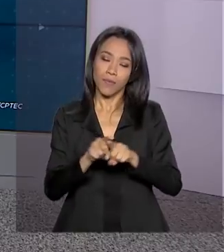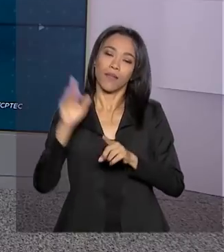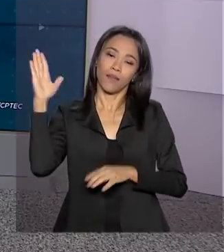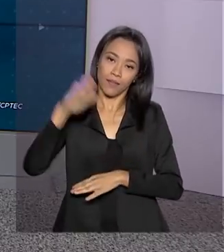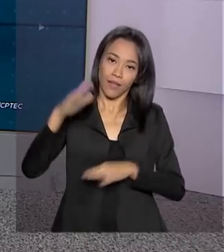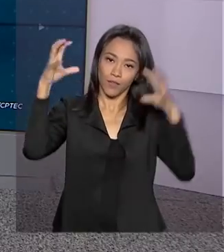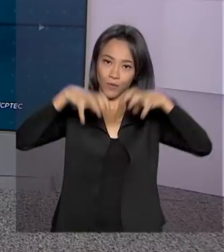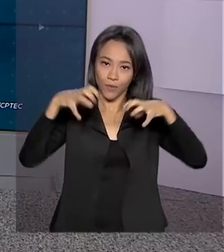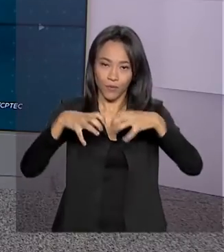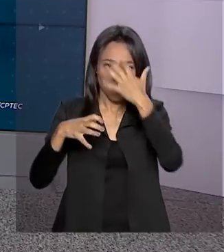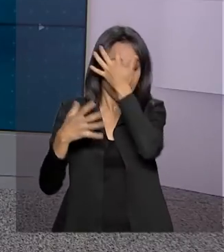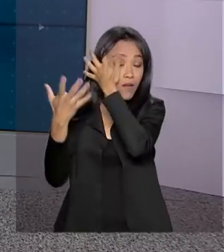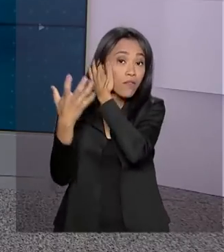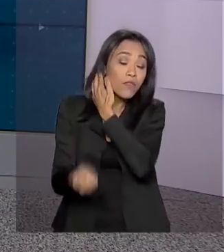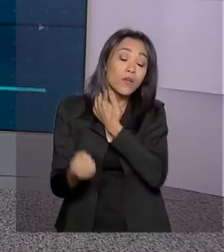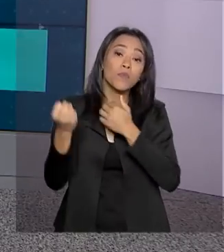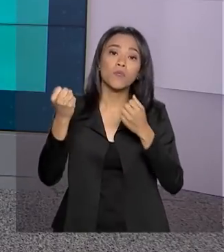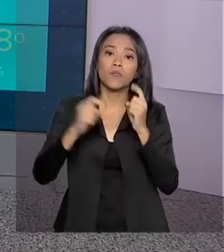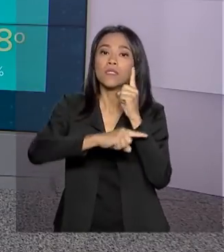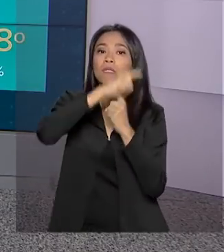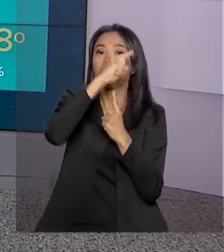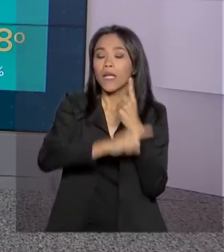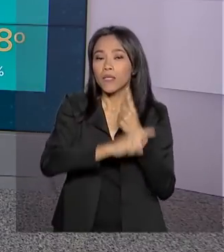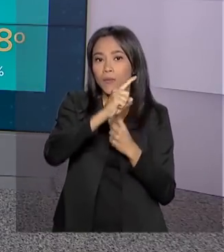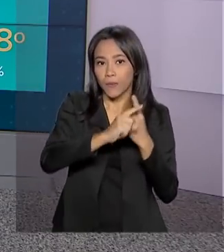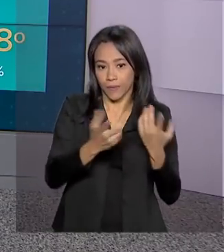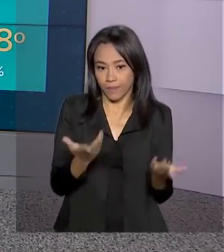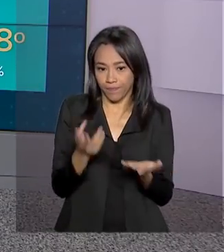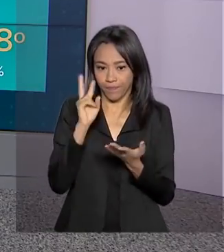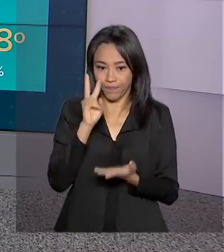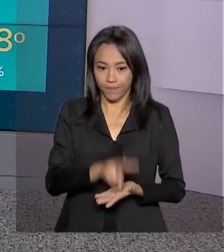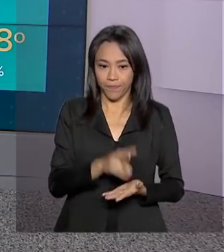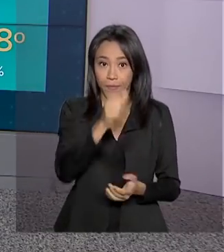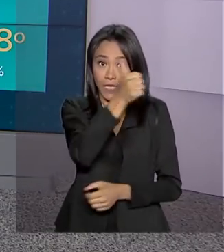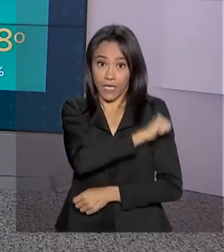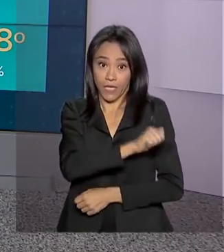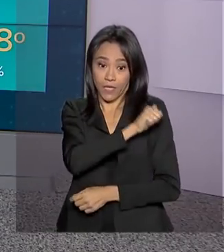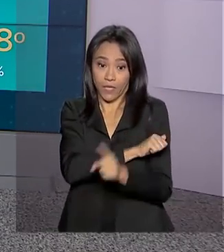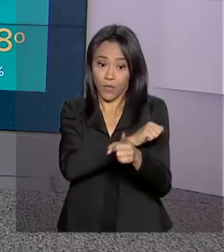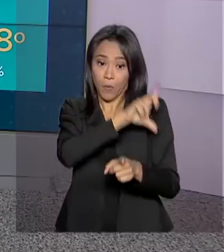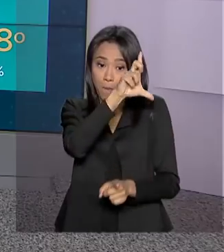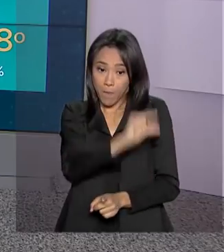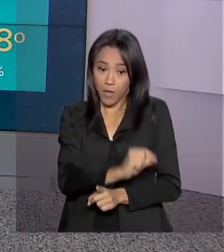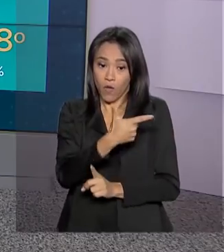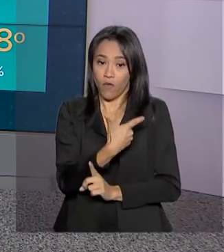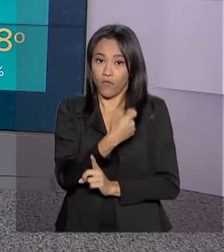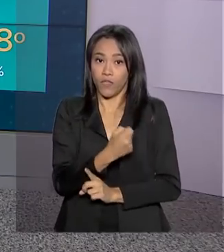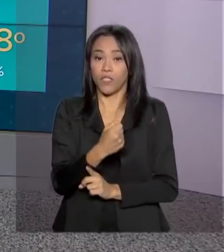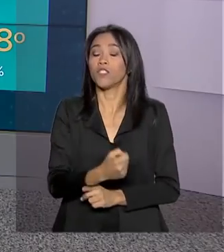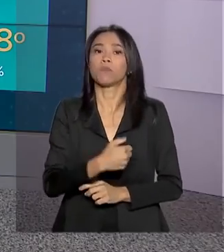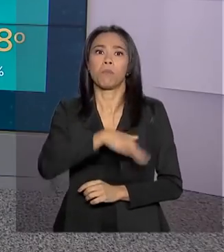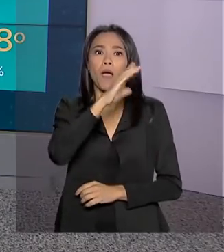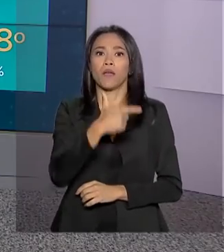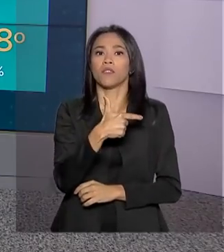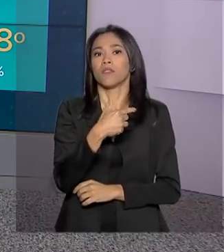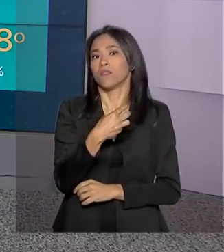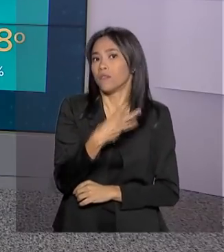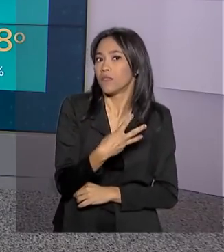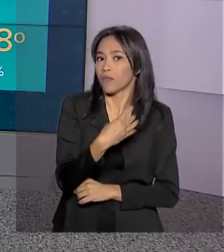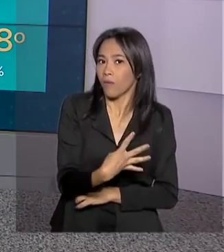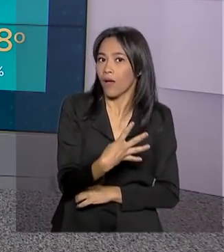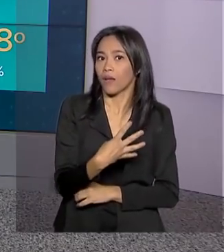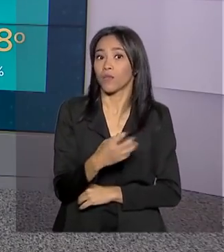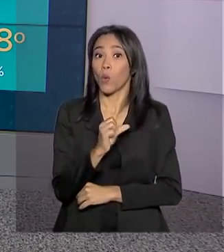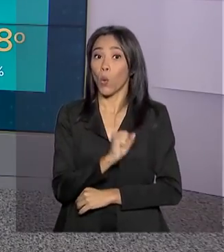tarde. E agora vamos às temperaturas mínimas e máximas, né? Rio de Janeiro, nós temos mínima de 20 e máxima de 34 graus,